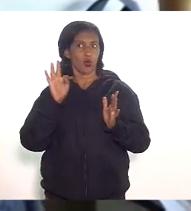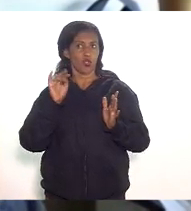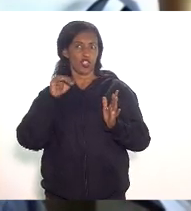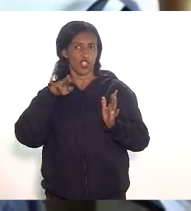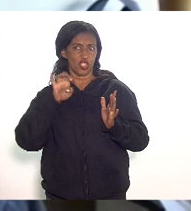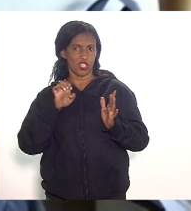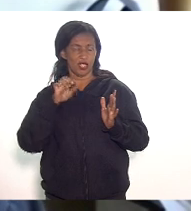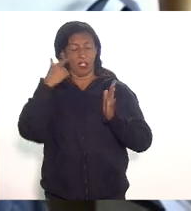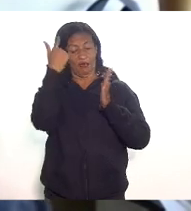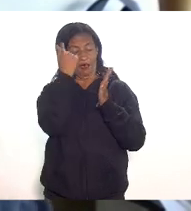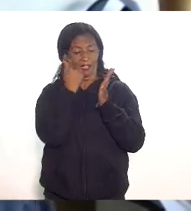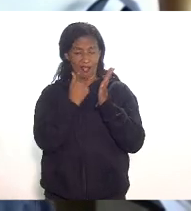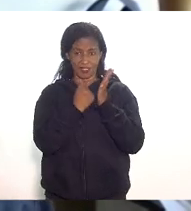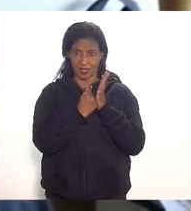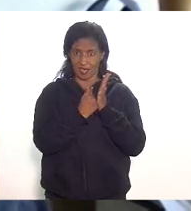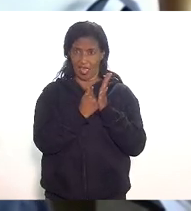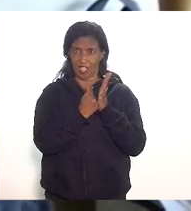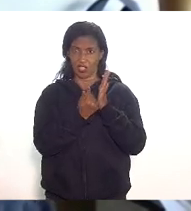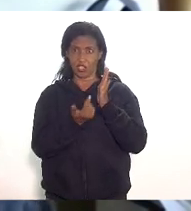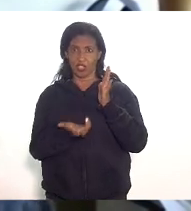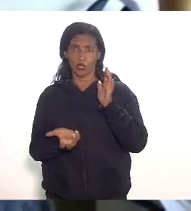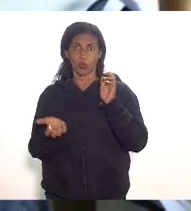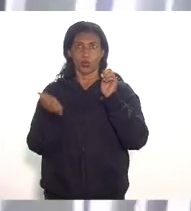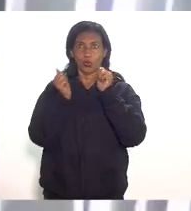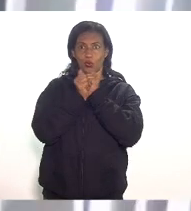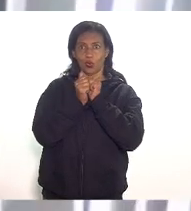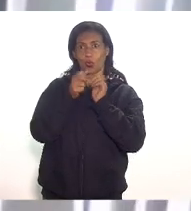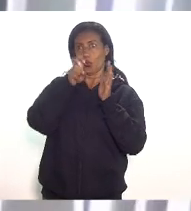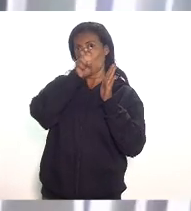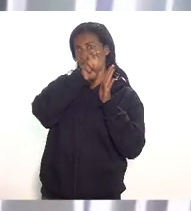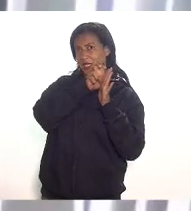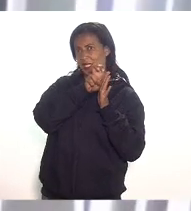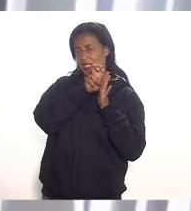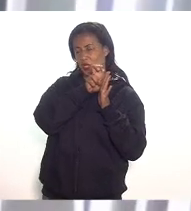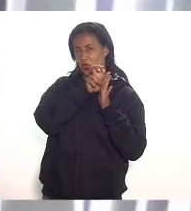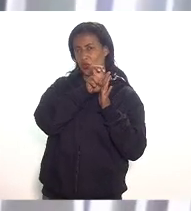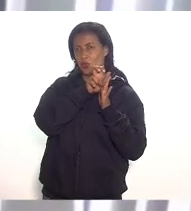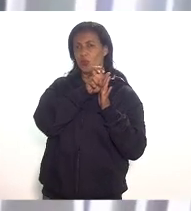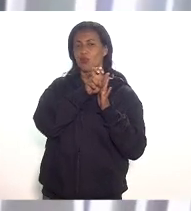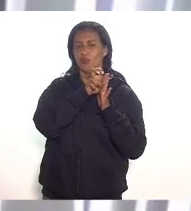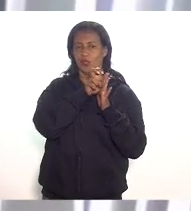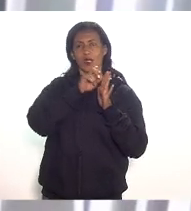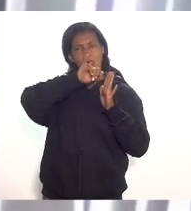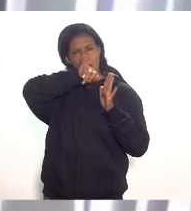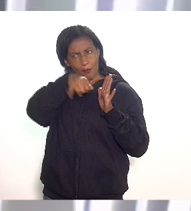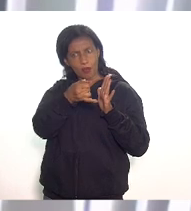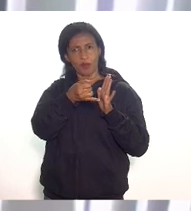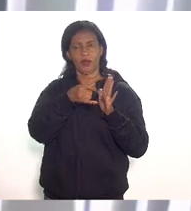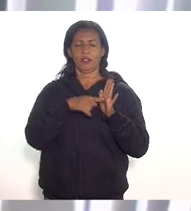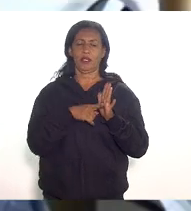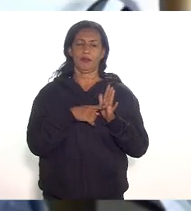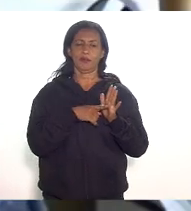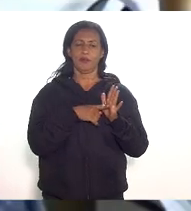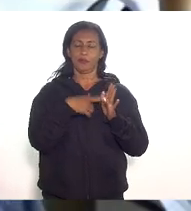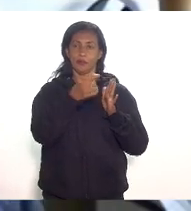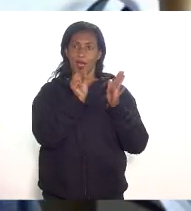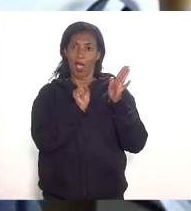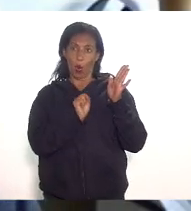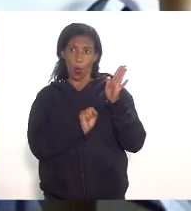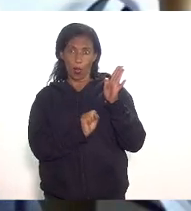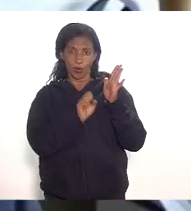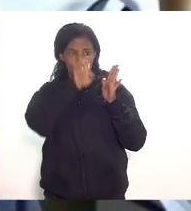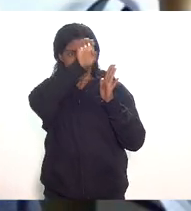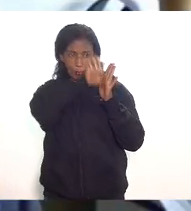poderia se aglutinar com a 5 é verdade e também ser aproveitada a emenda 8